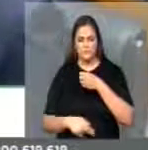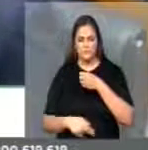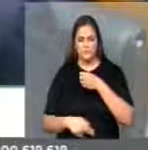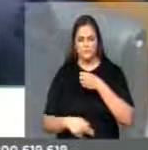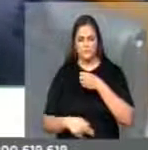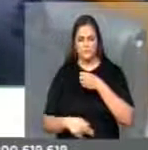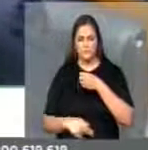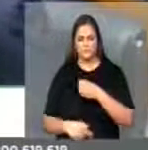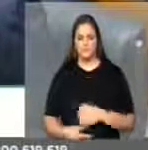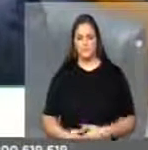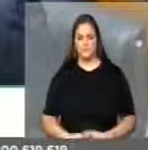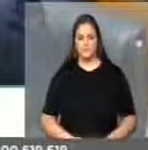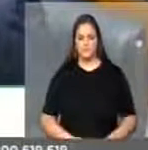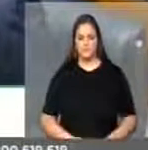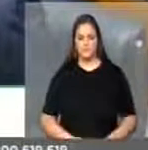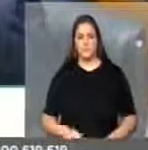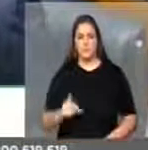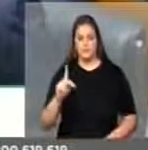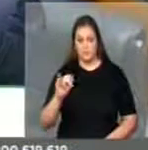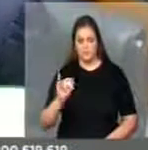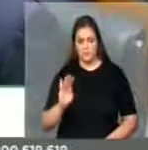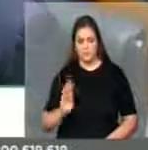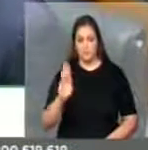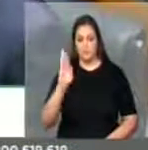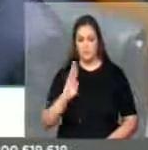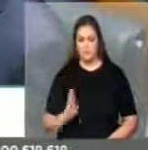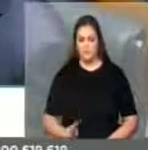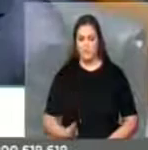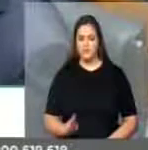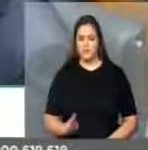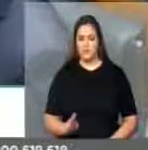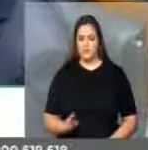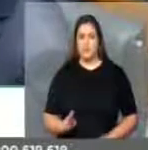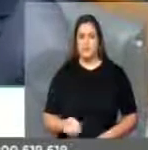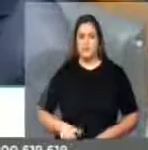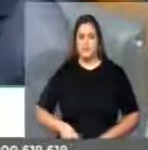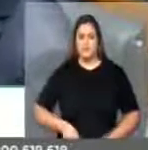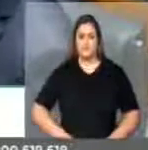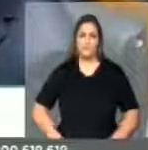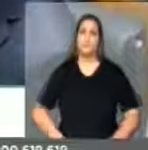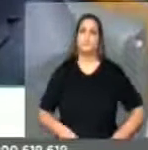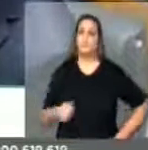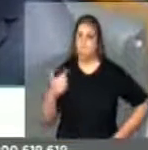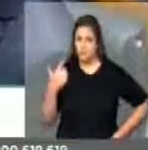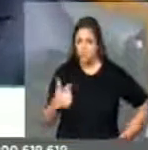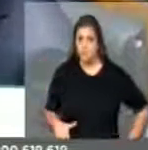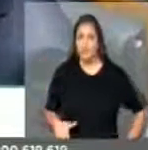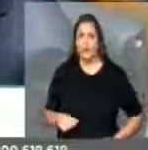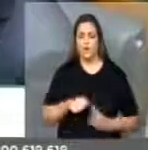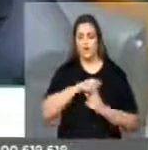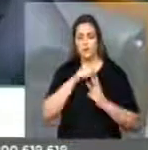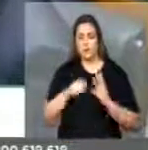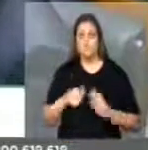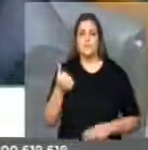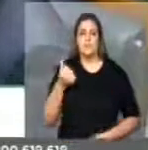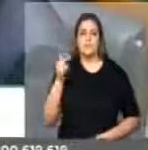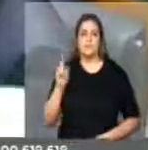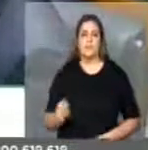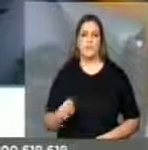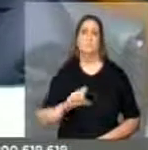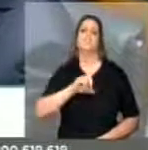Só para concluir, presidente, que o PIB do nosso país, pelo sexto trimestre consecutivo, deputado Fraga, caiu.